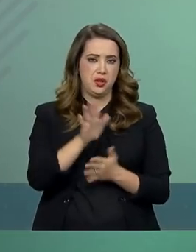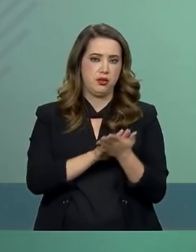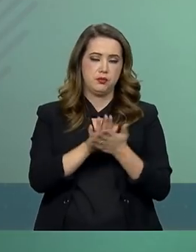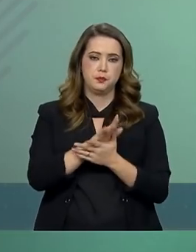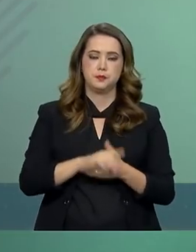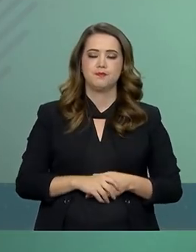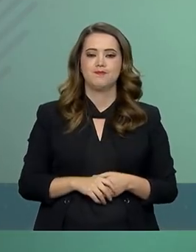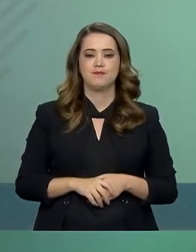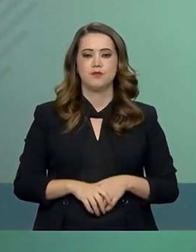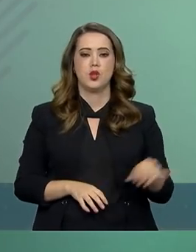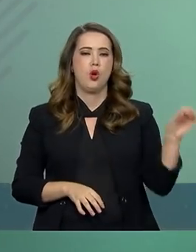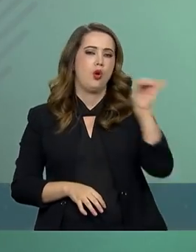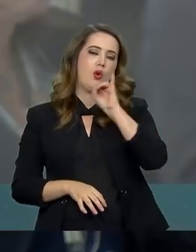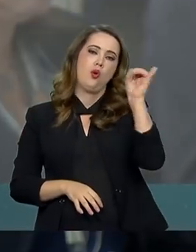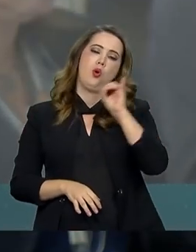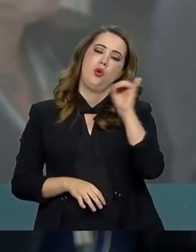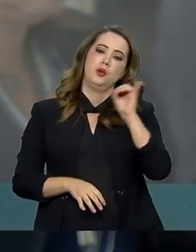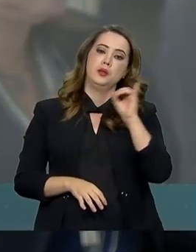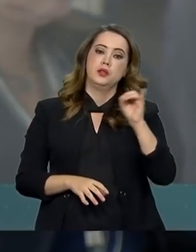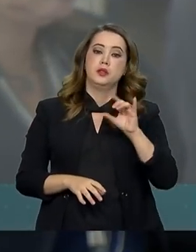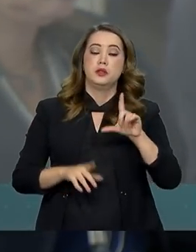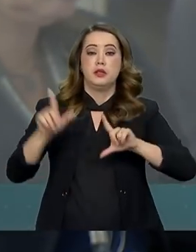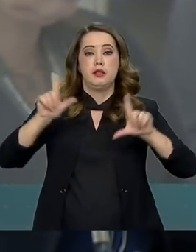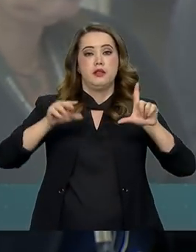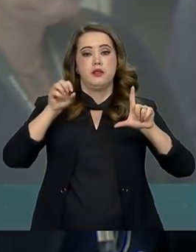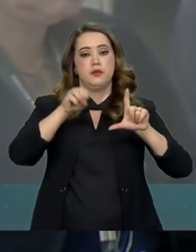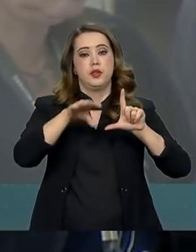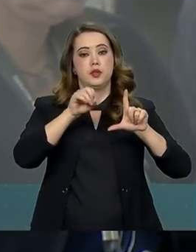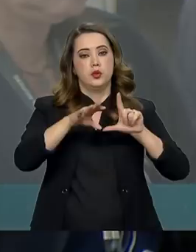Foi porta-voz, Rony Ara Castilhos, TV Globo.